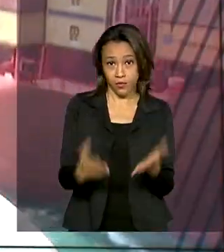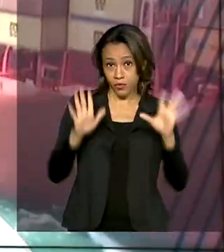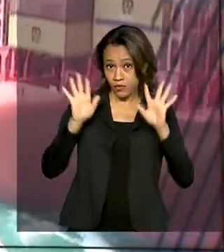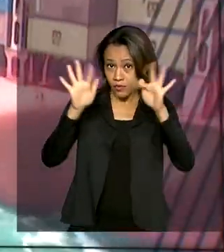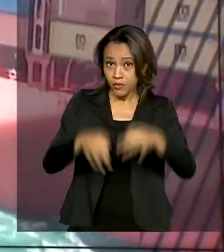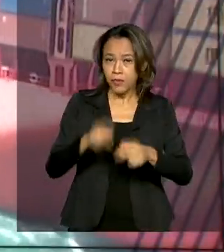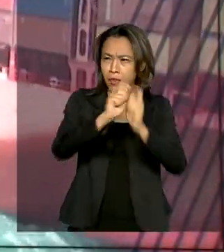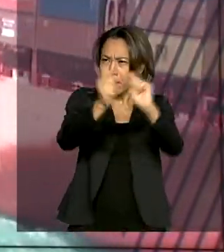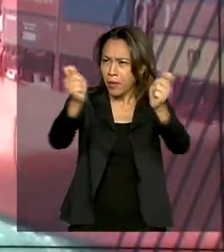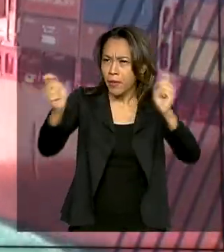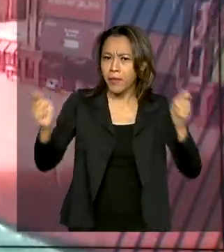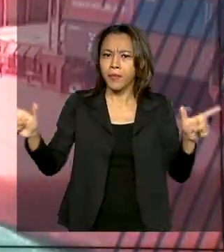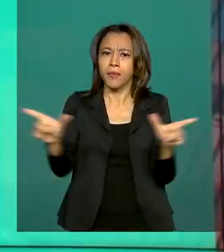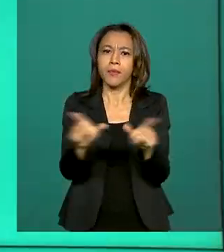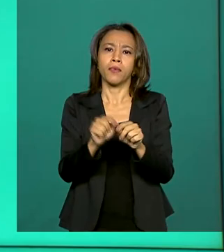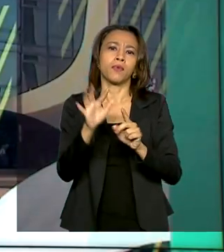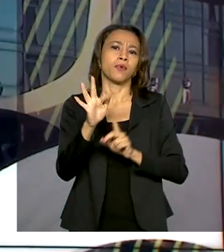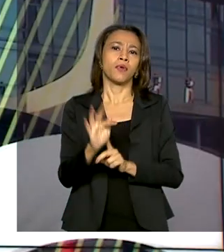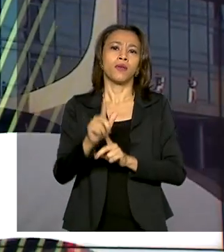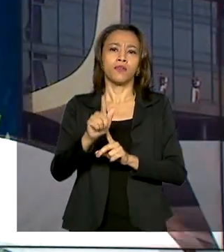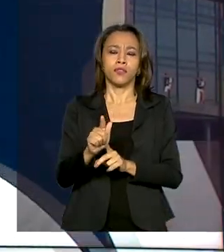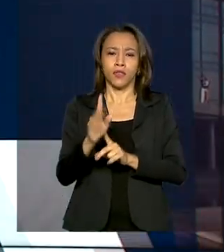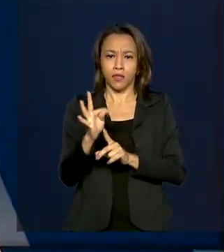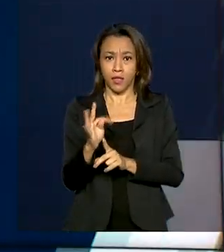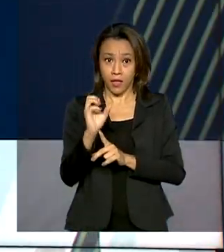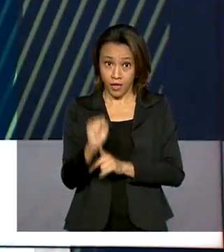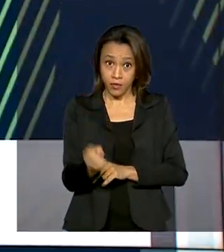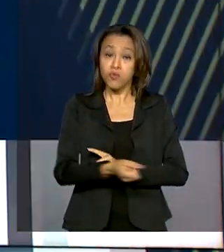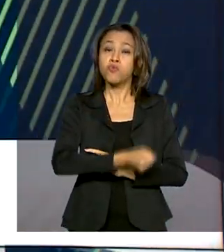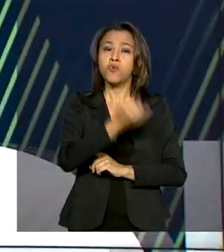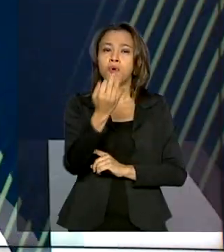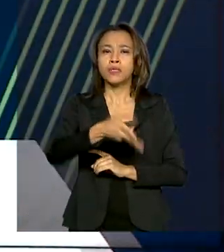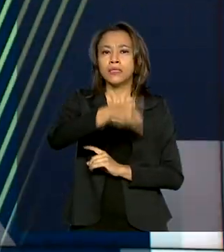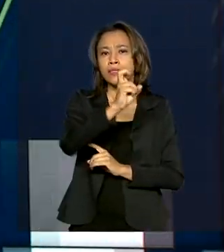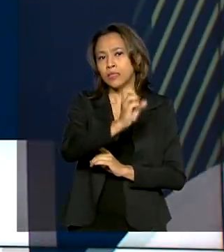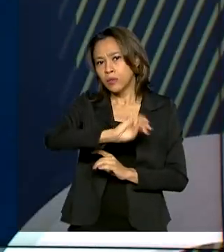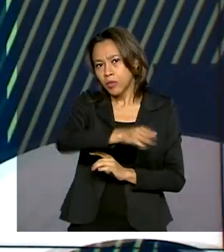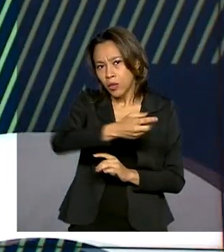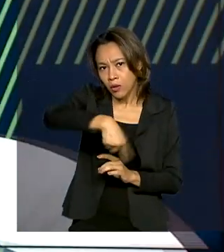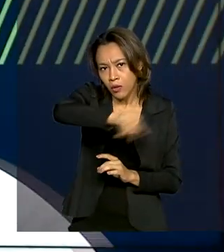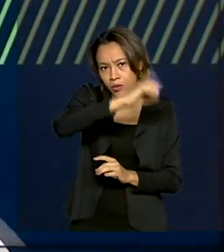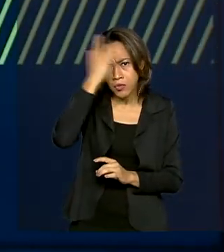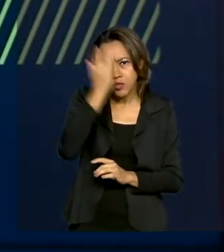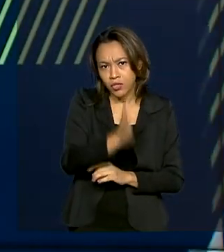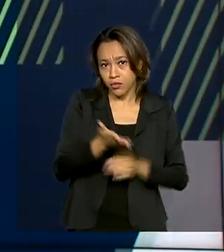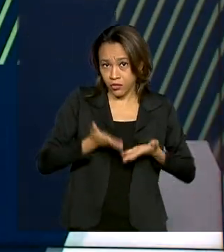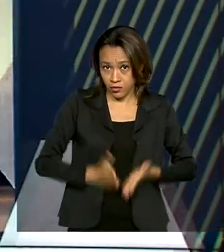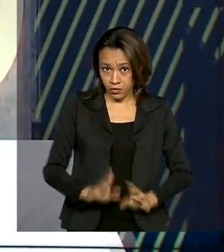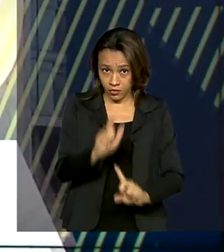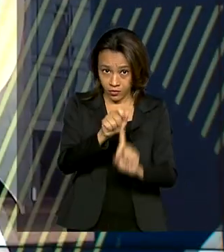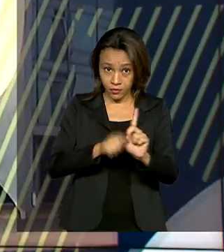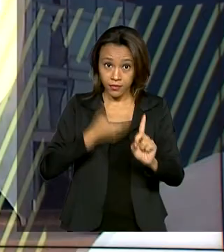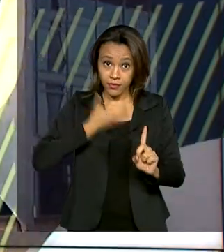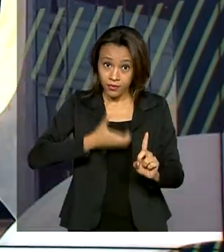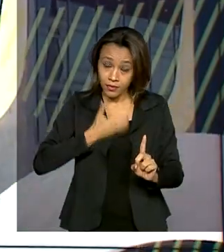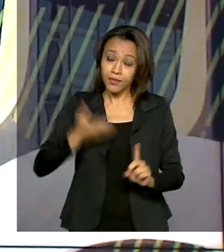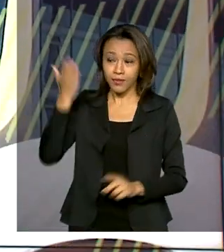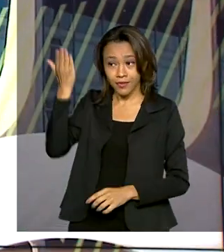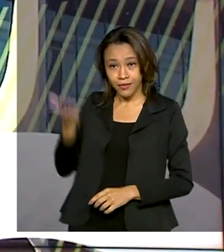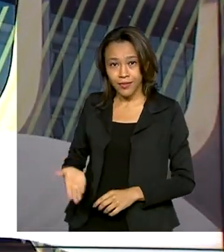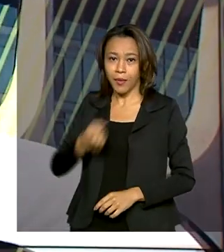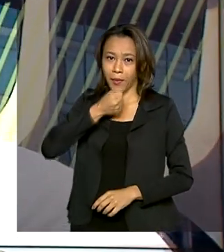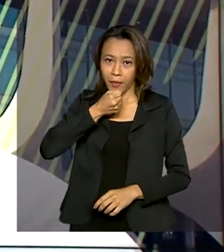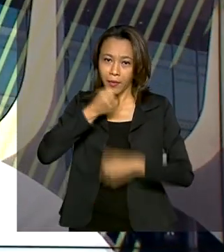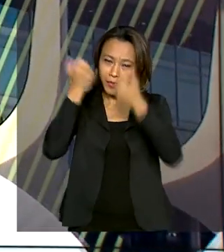FGTS emergencial para quase 5 milhões de trabalhadores nascidos em dezembro. A repórter Cláudia Boiunga tem as